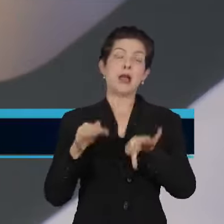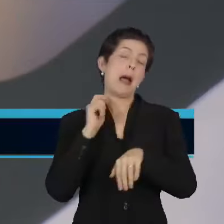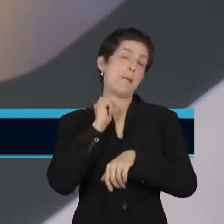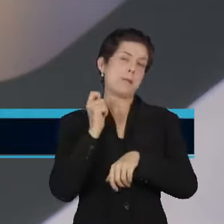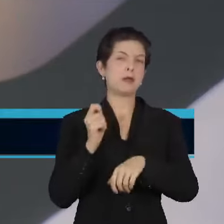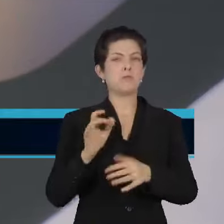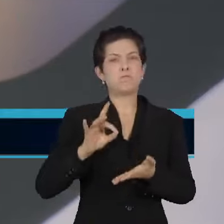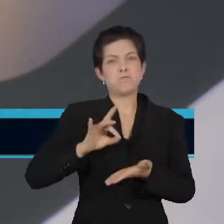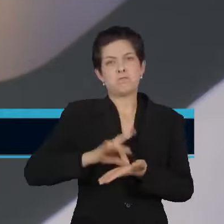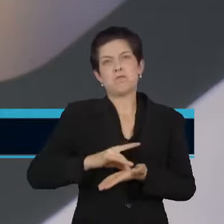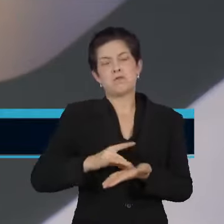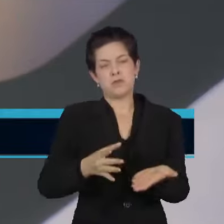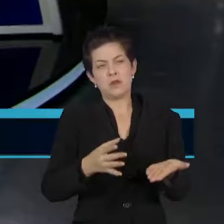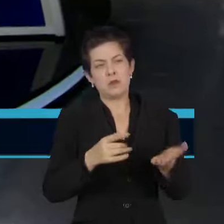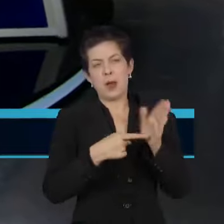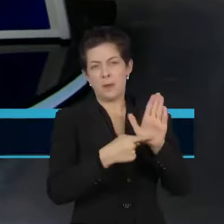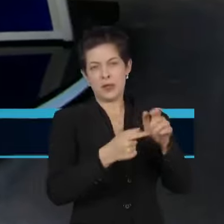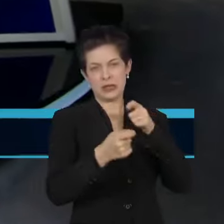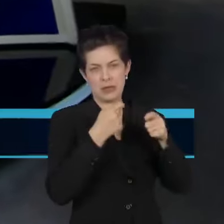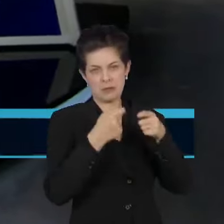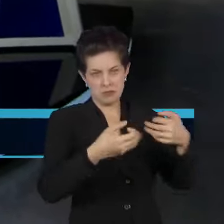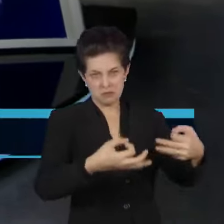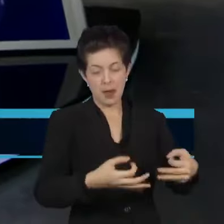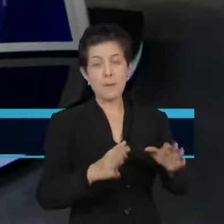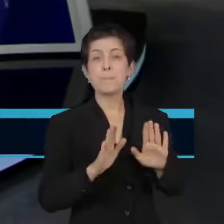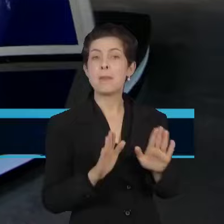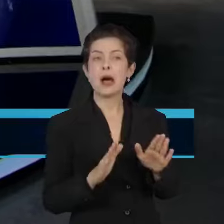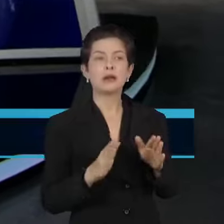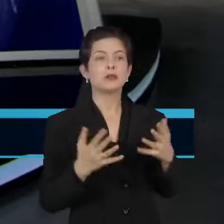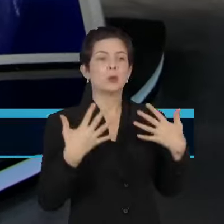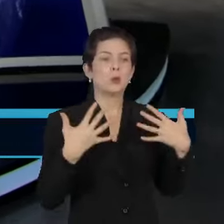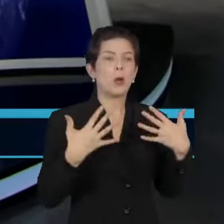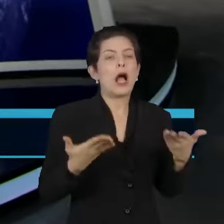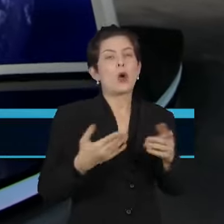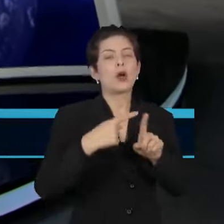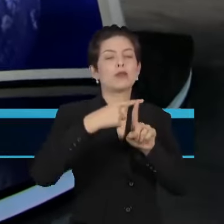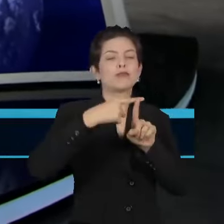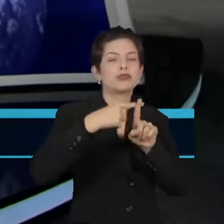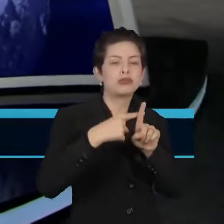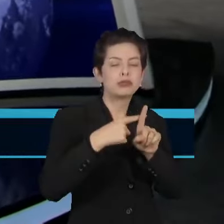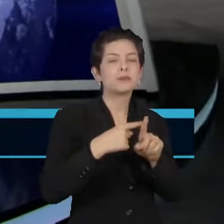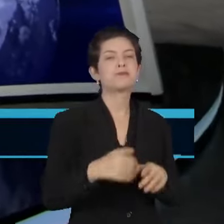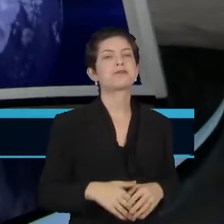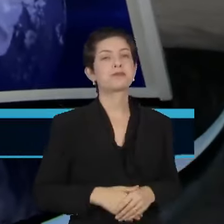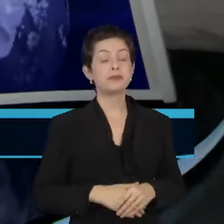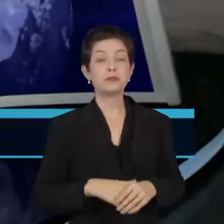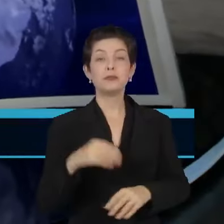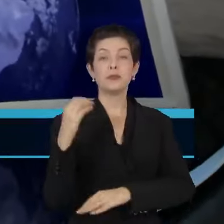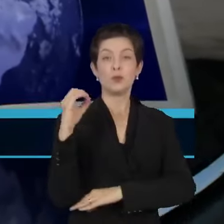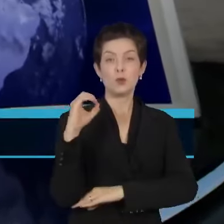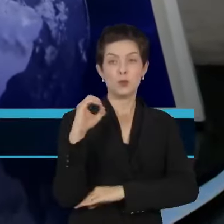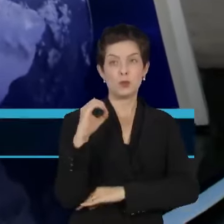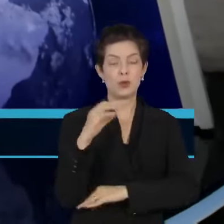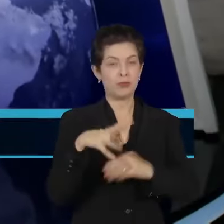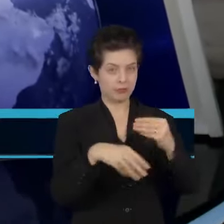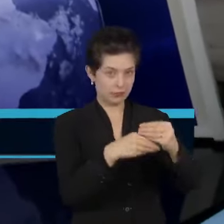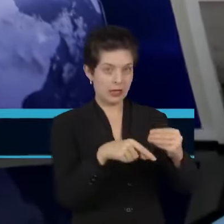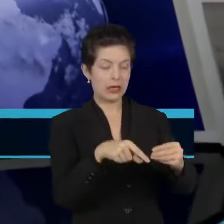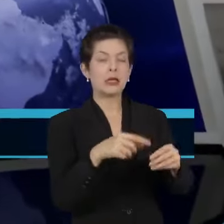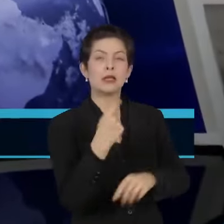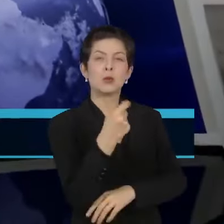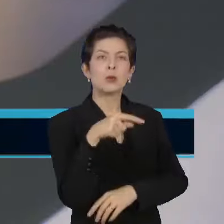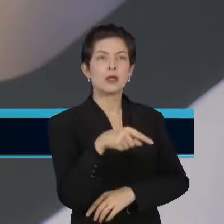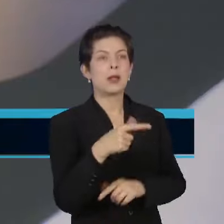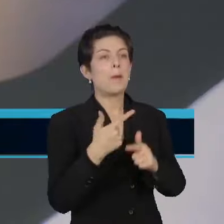abril, realmente, o que foi mostrado na reportagem, mas agora uma queda. E só para complementar, em Porto Alegre, no Rio Grande do Sul,